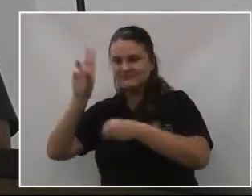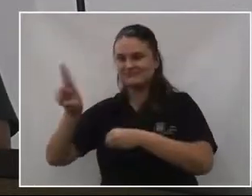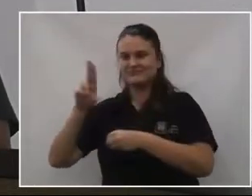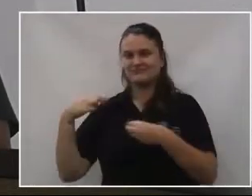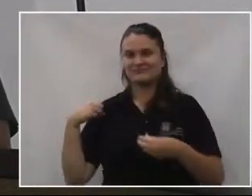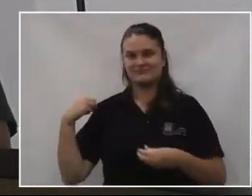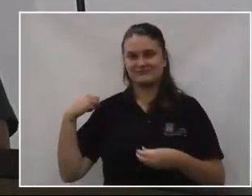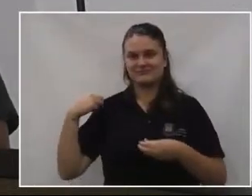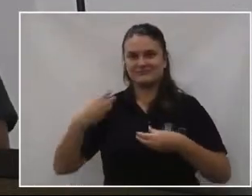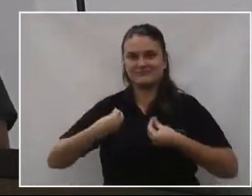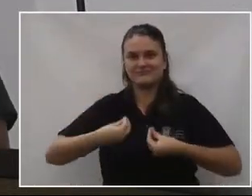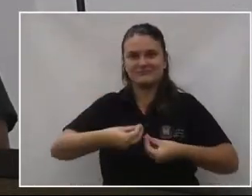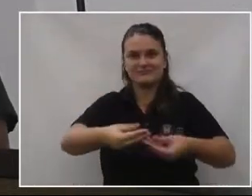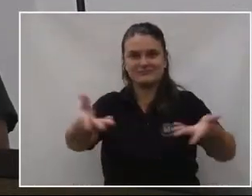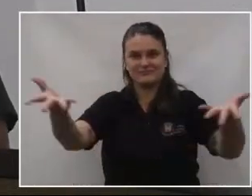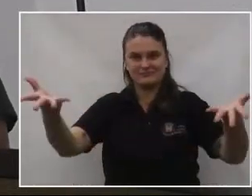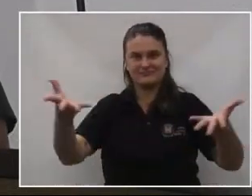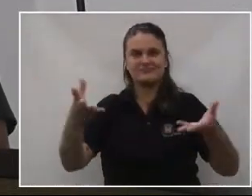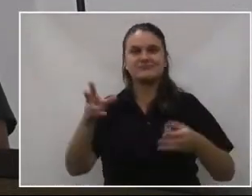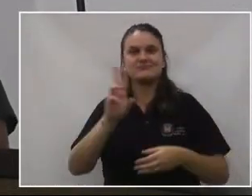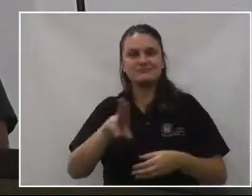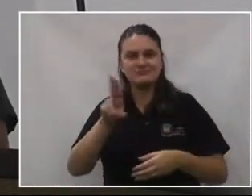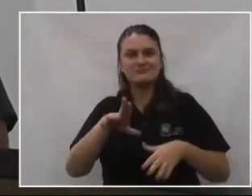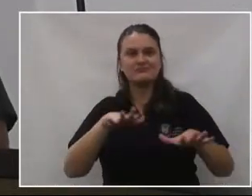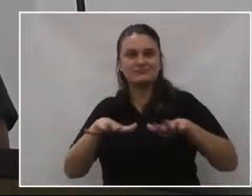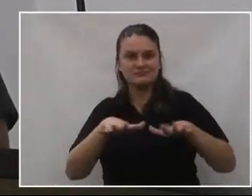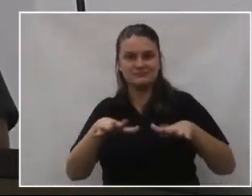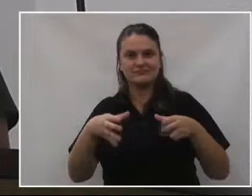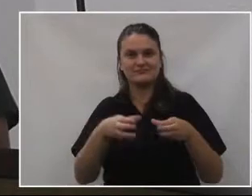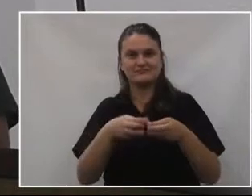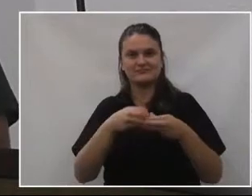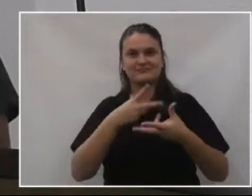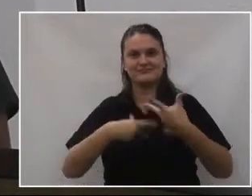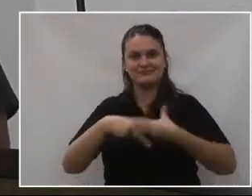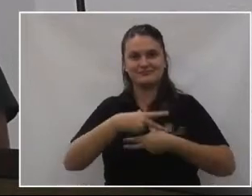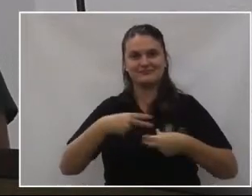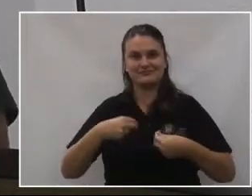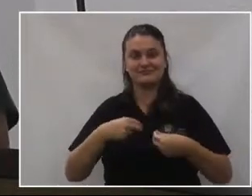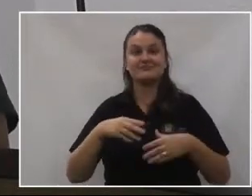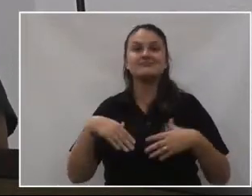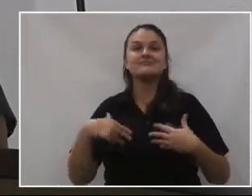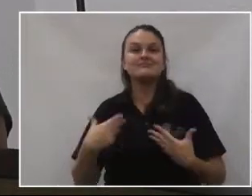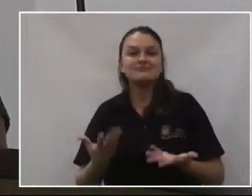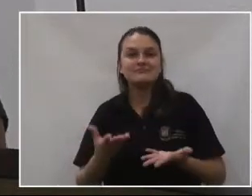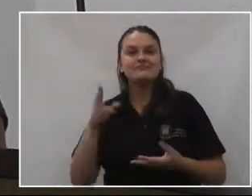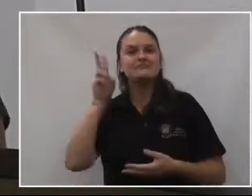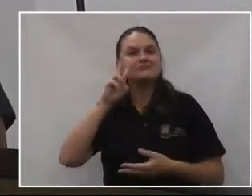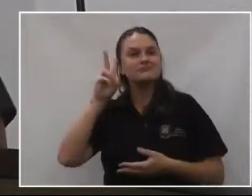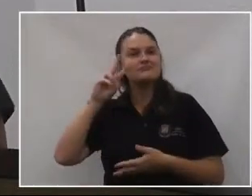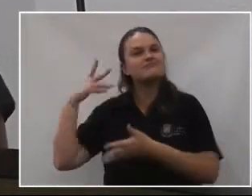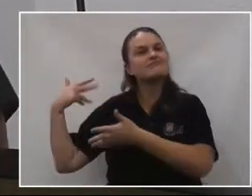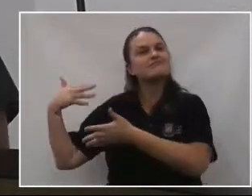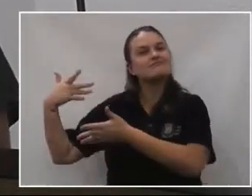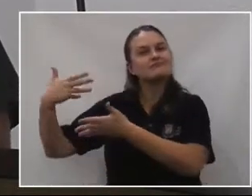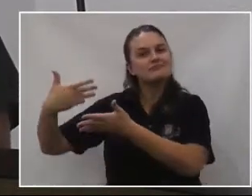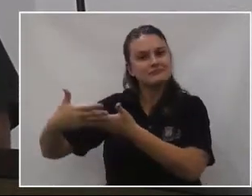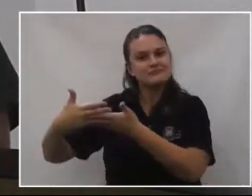e começaram a aplicar aqui alguma coisa referente ao movimento escoteiro. Então, assim, nós lá do